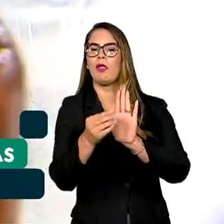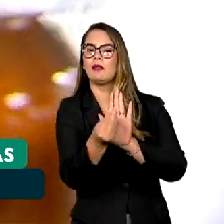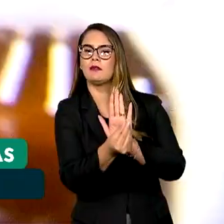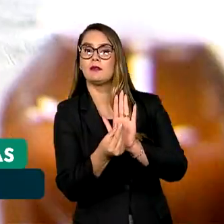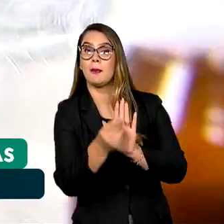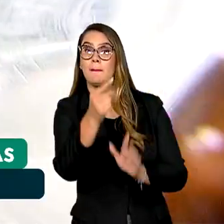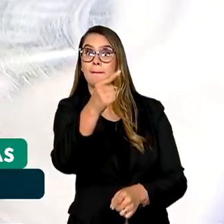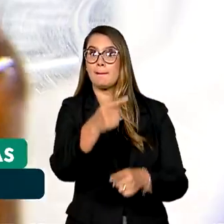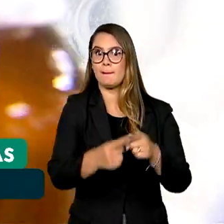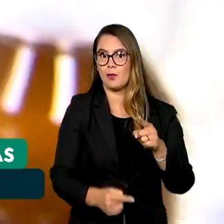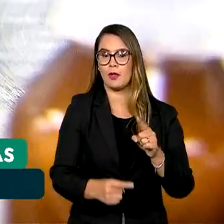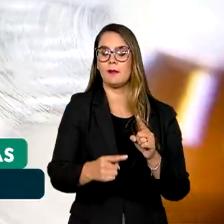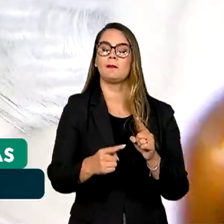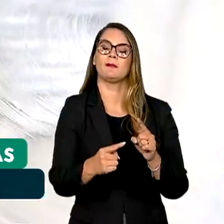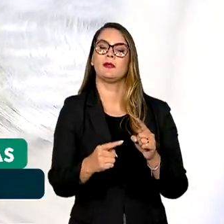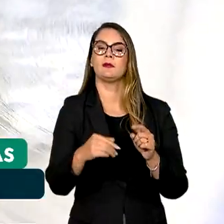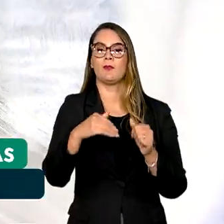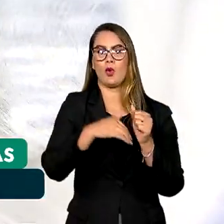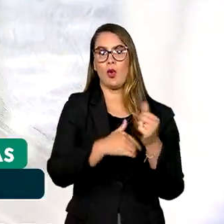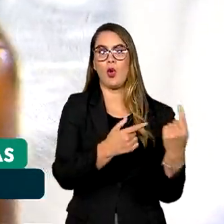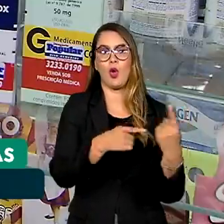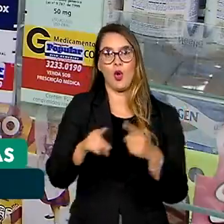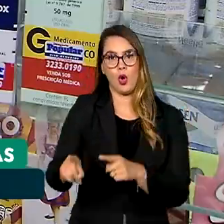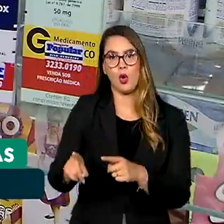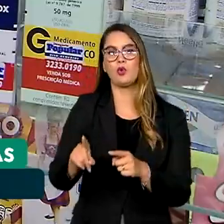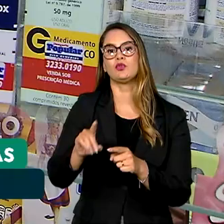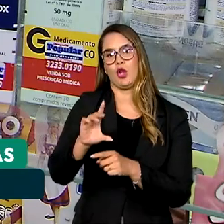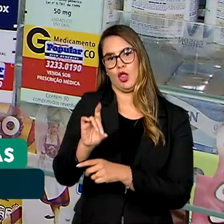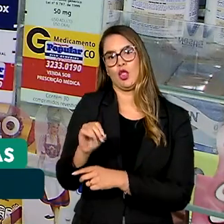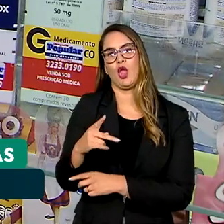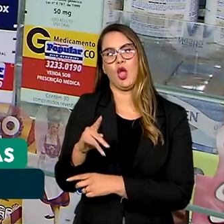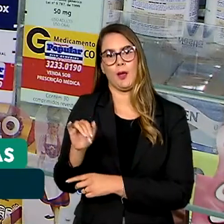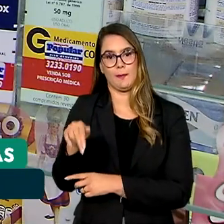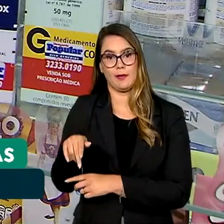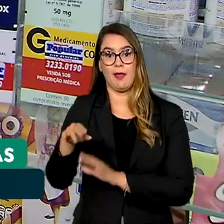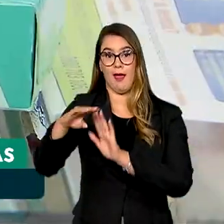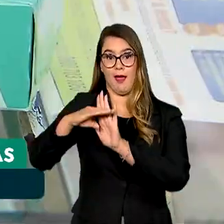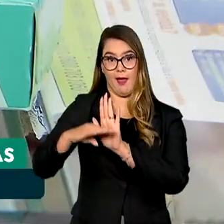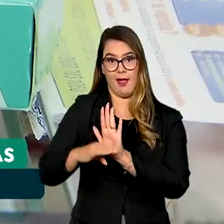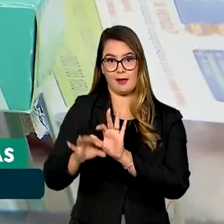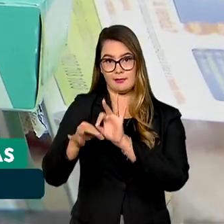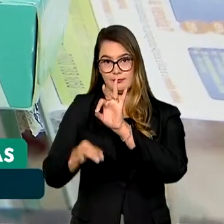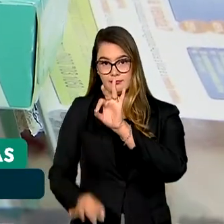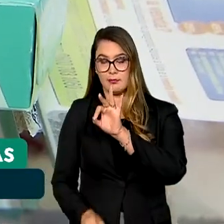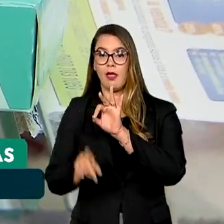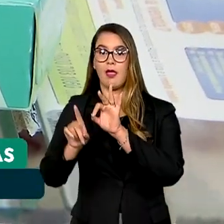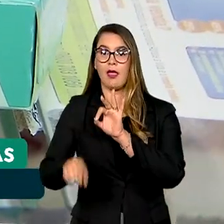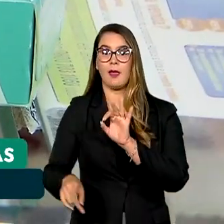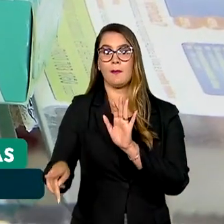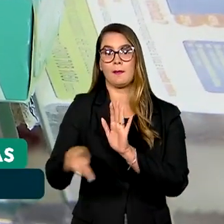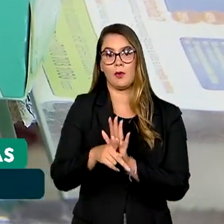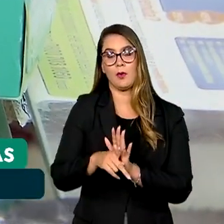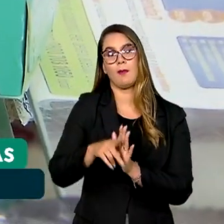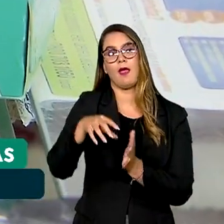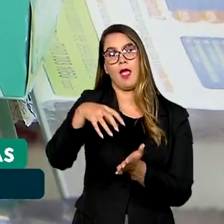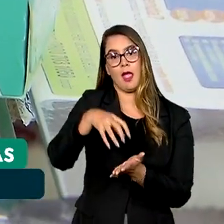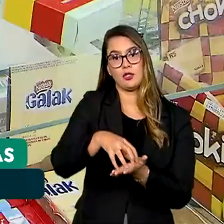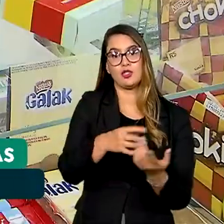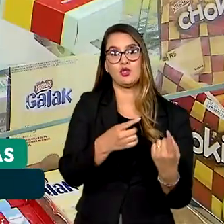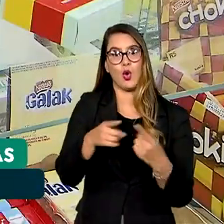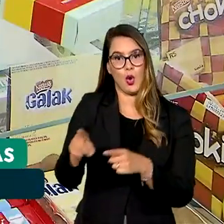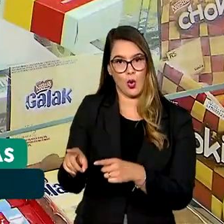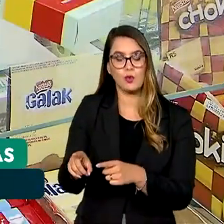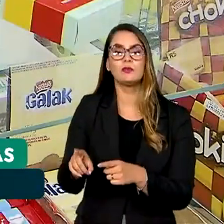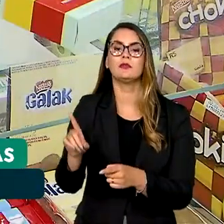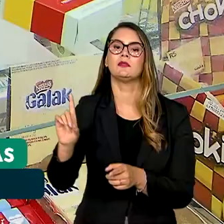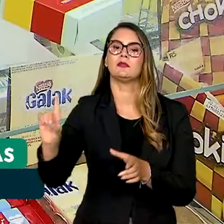proibidas pelo Código Mundial Antidopagem. A lista de substâncias ilícitas é feita pela Agência Mundial de Antidoping